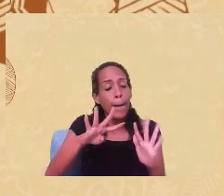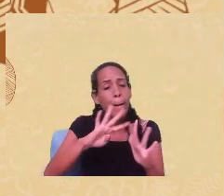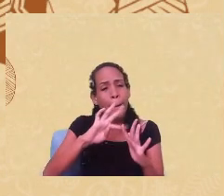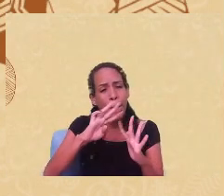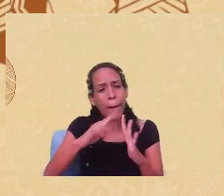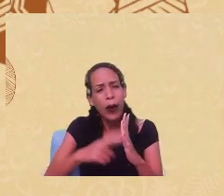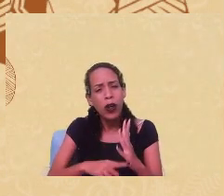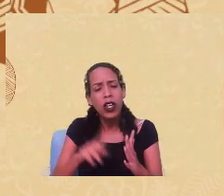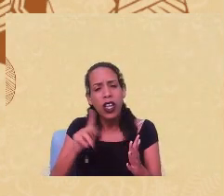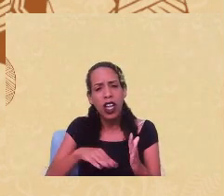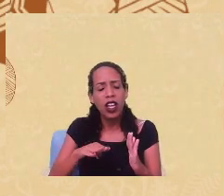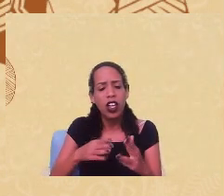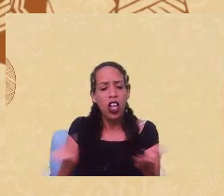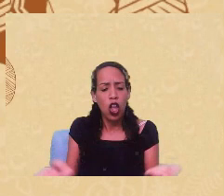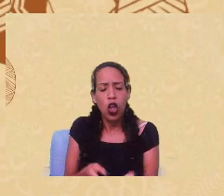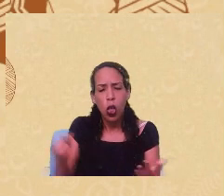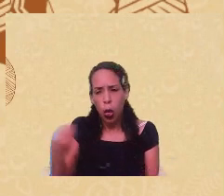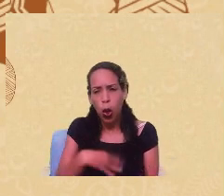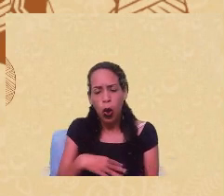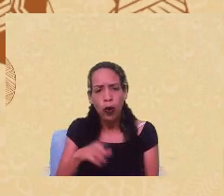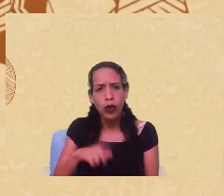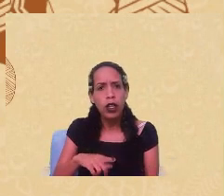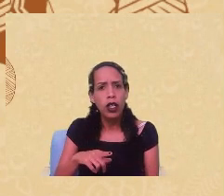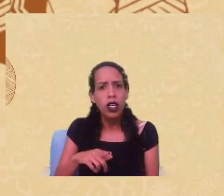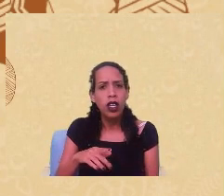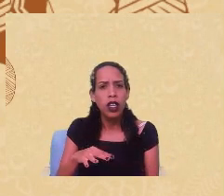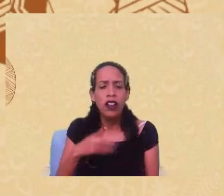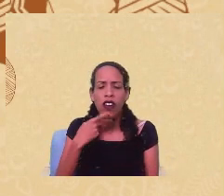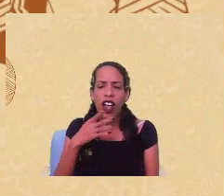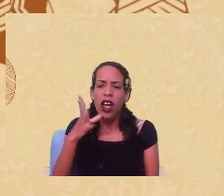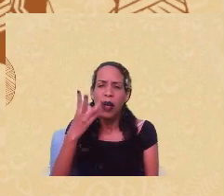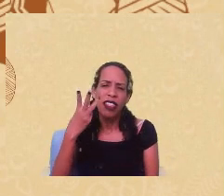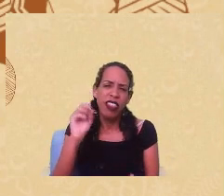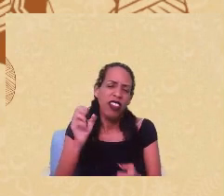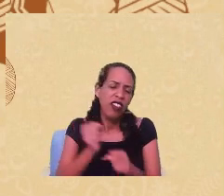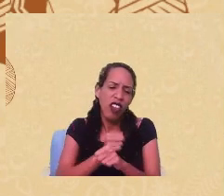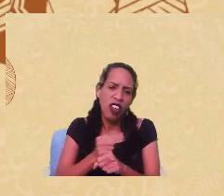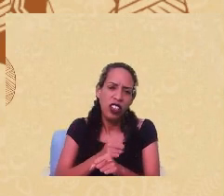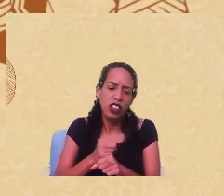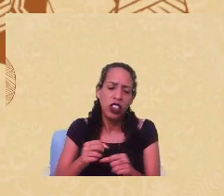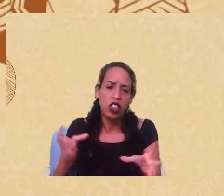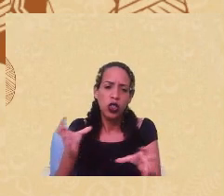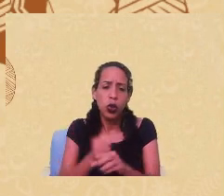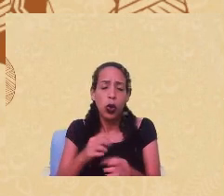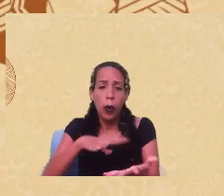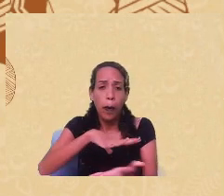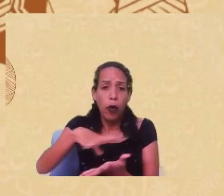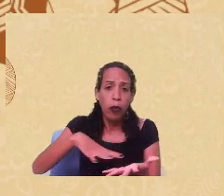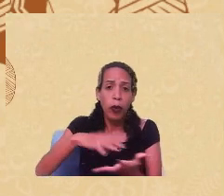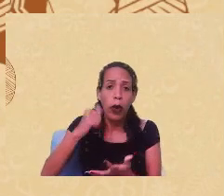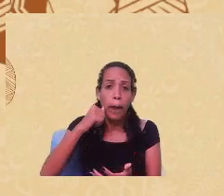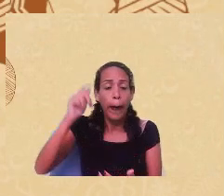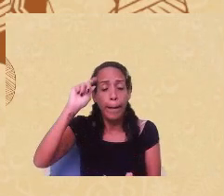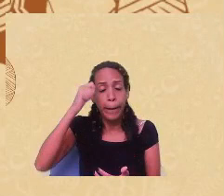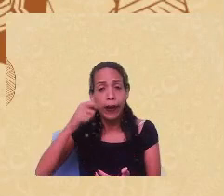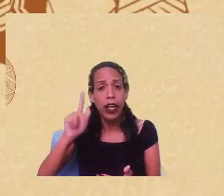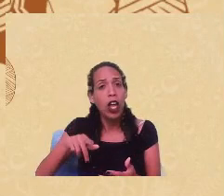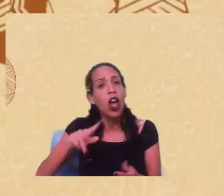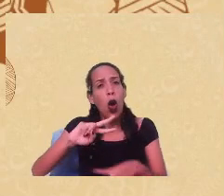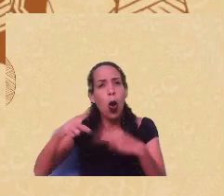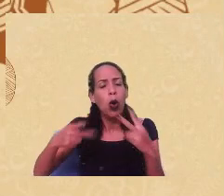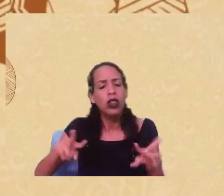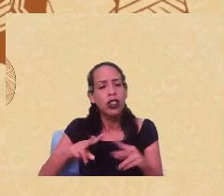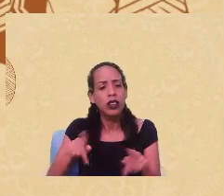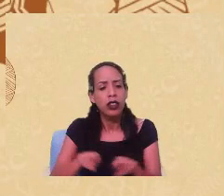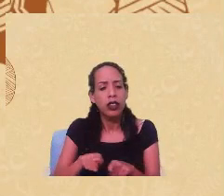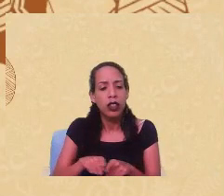uma pauta recente, né, assim, são aproximadamente 30 anos em que o movimento de mulheres negras tem indicado isso, entre outras coisas, né, como